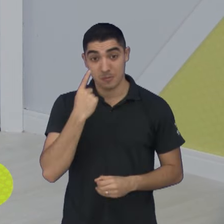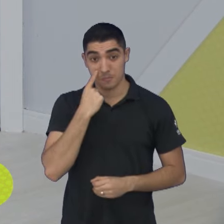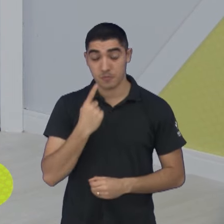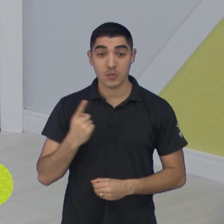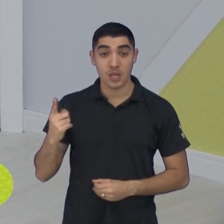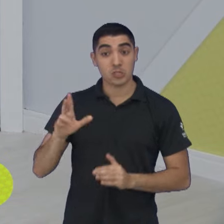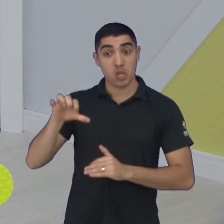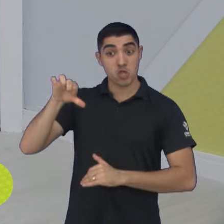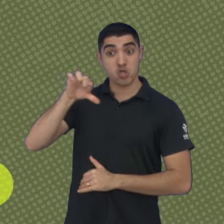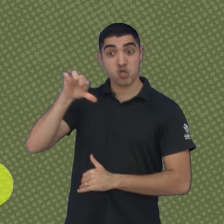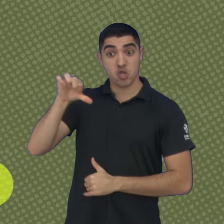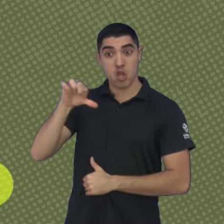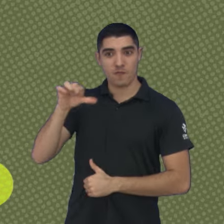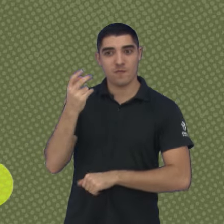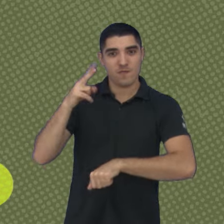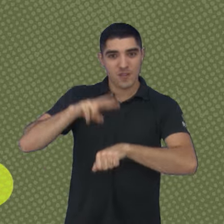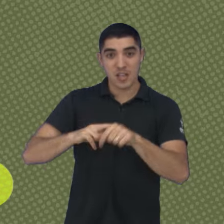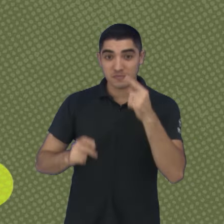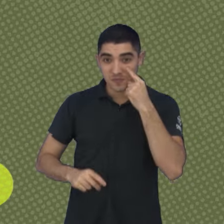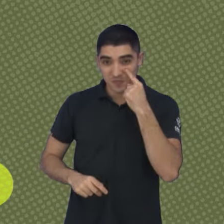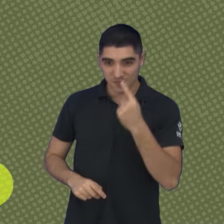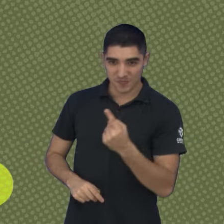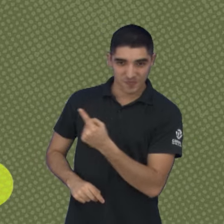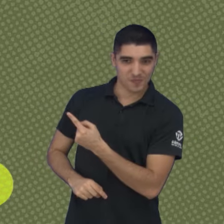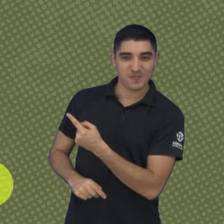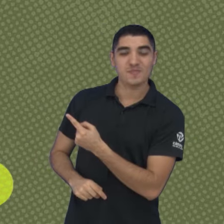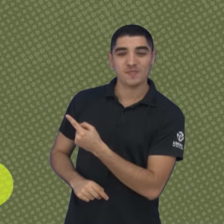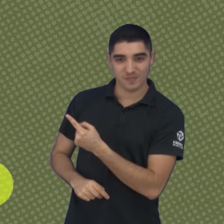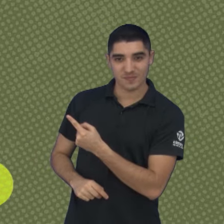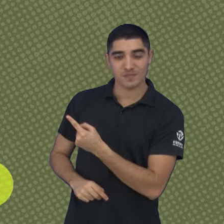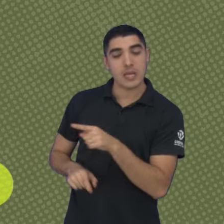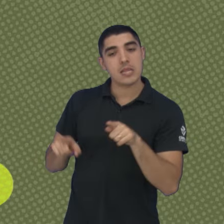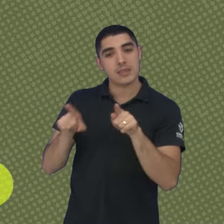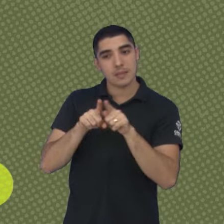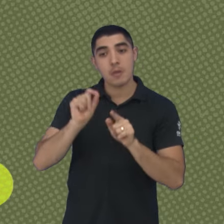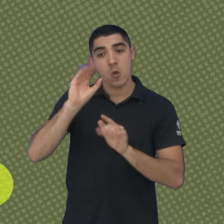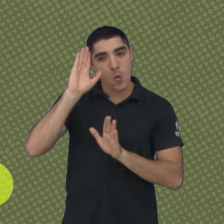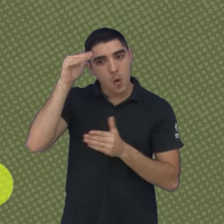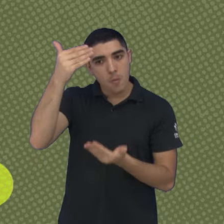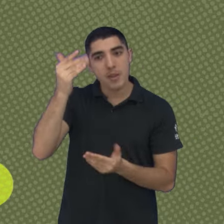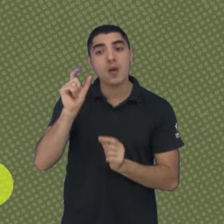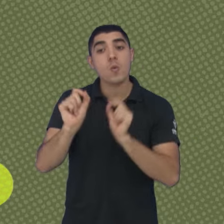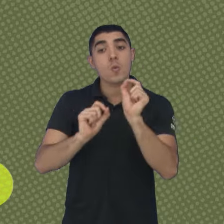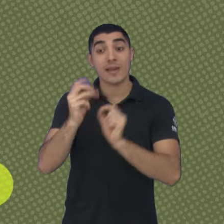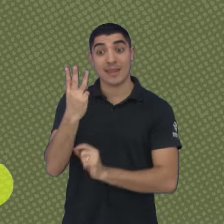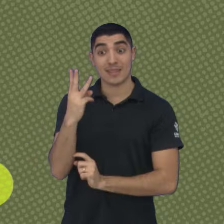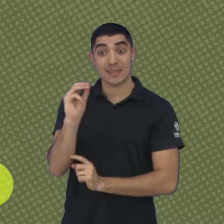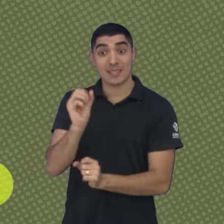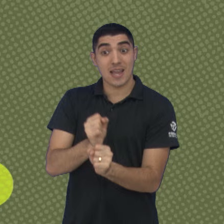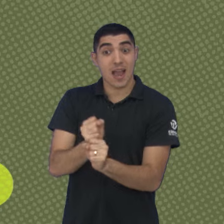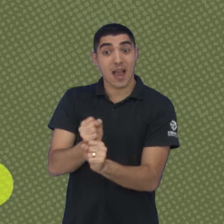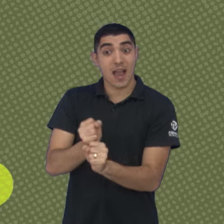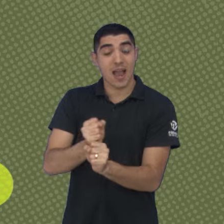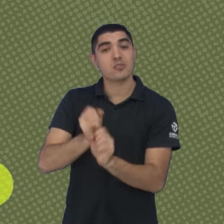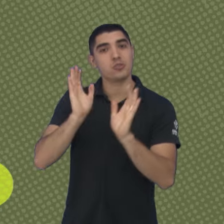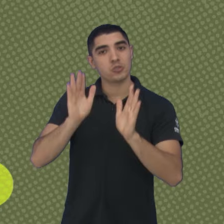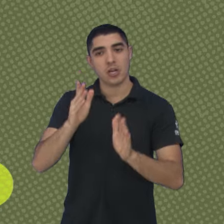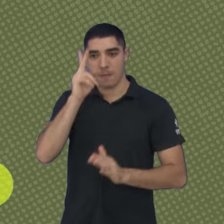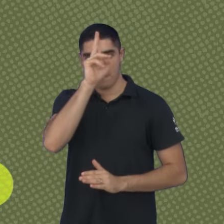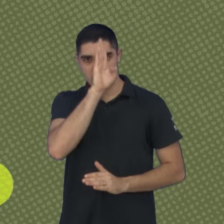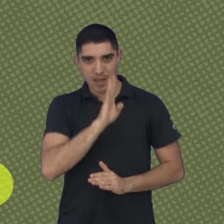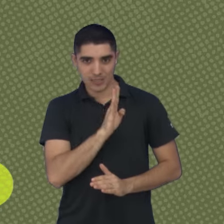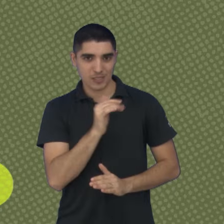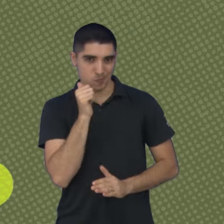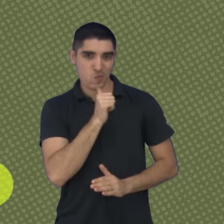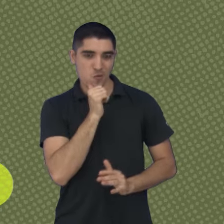Estrelas, você está vendo aí, Estrelas Feminino, também marcará uma homenagem aos 30 anos da conquista do título mundial da seleção brasileira.